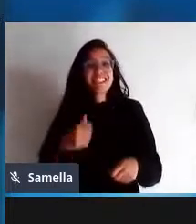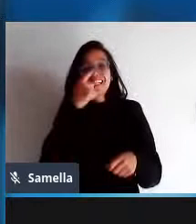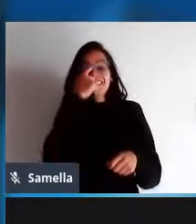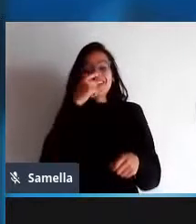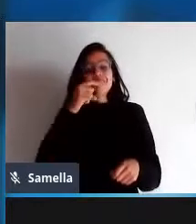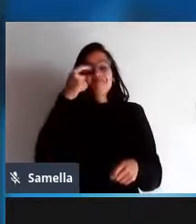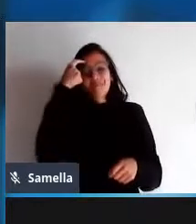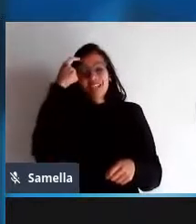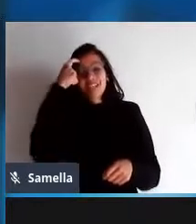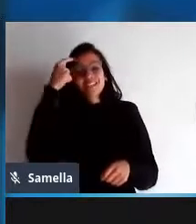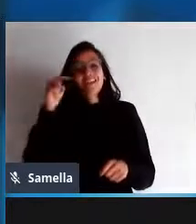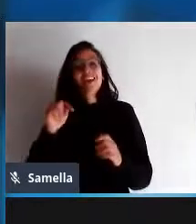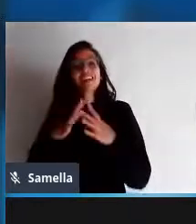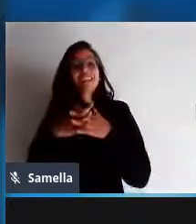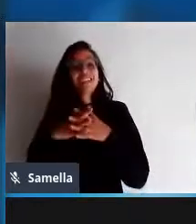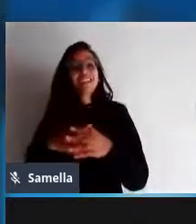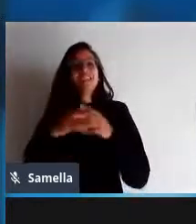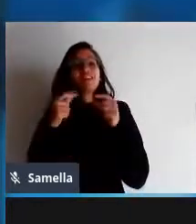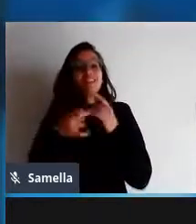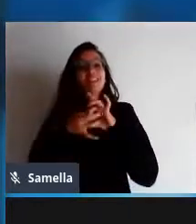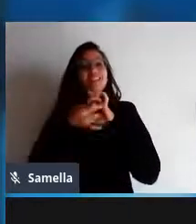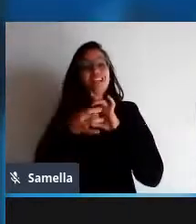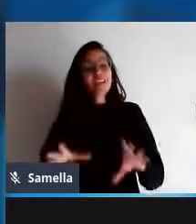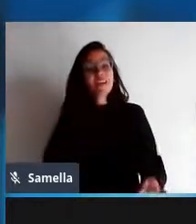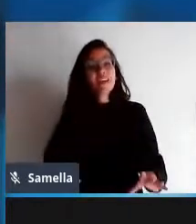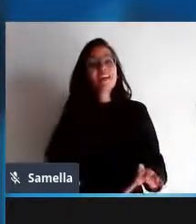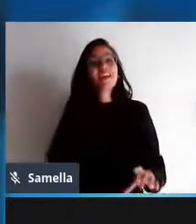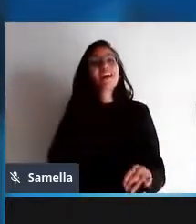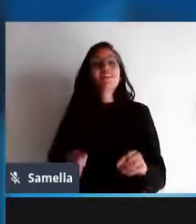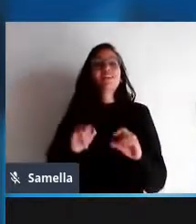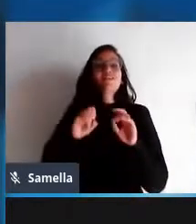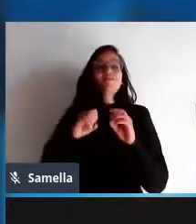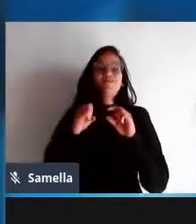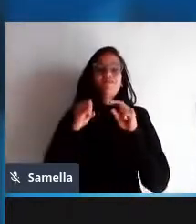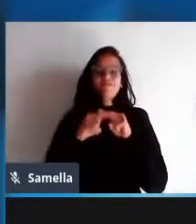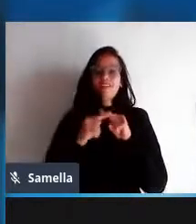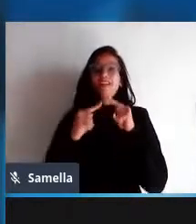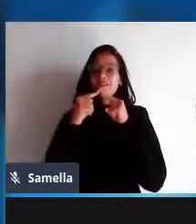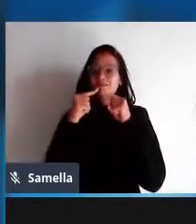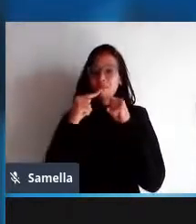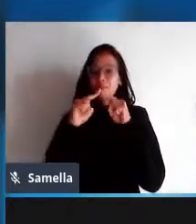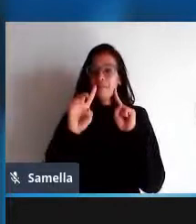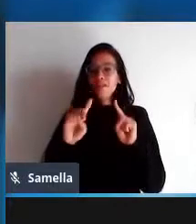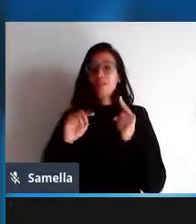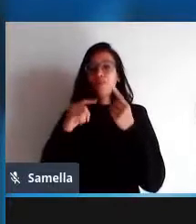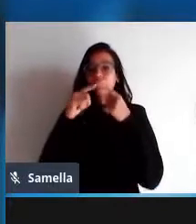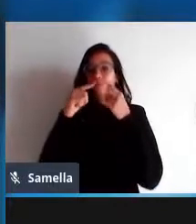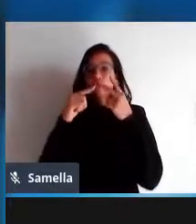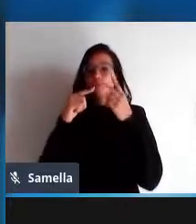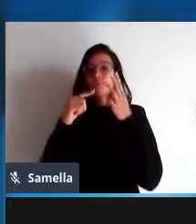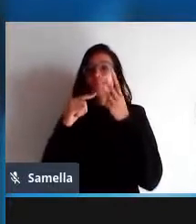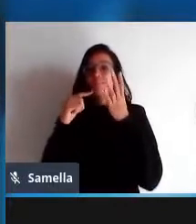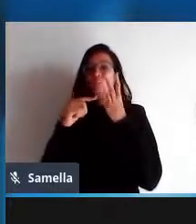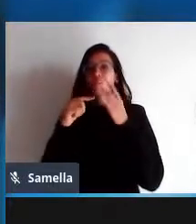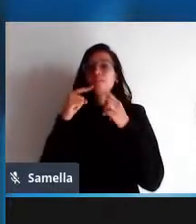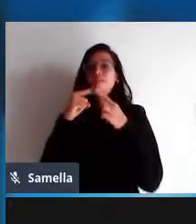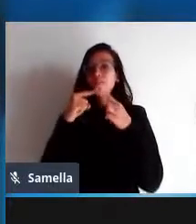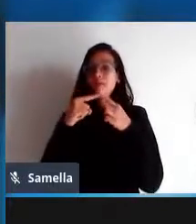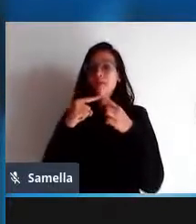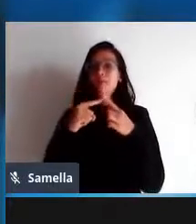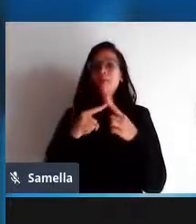imutável porque se você observar aquelas quatro liberdades elas dizem respeito principalmente ao